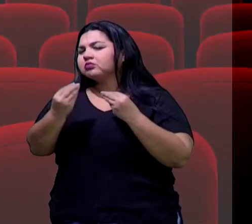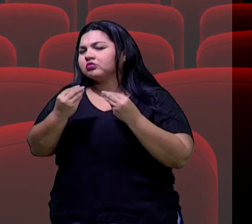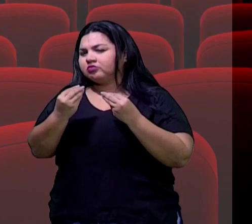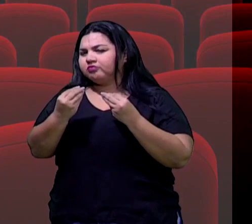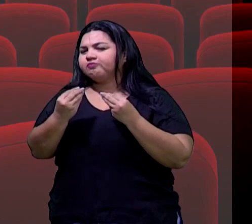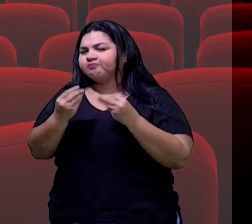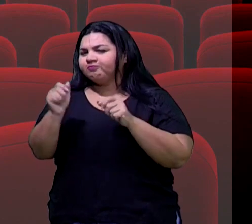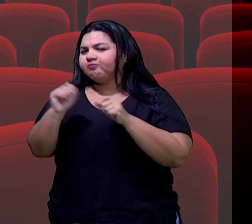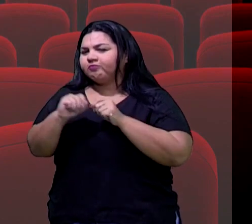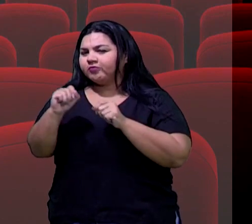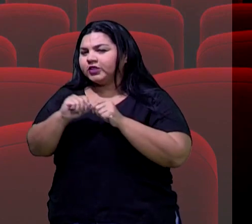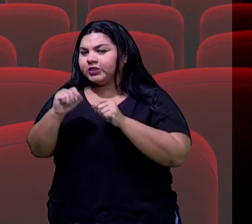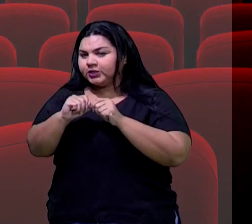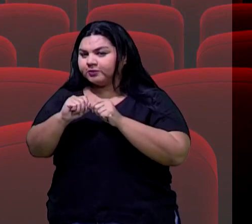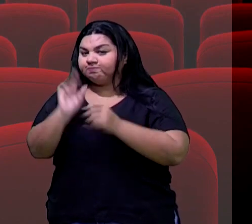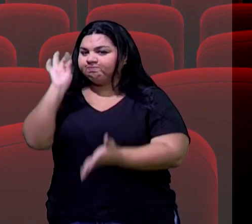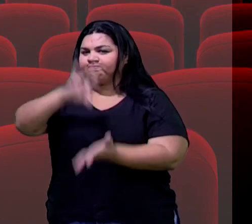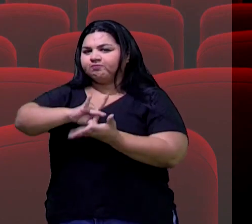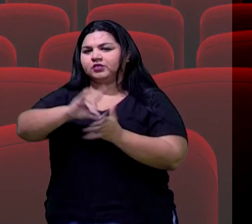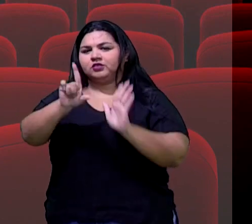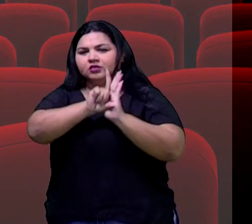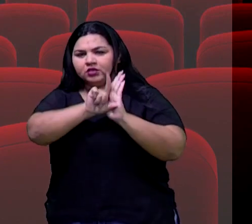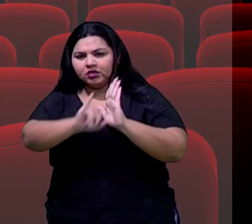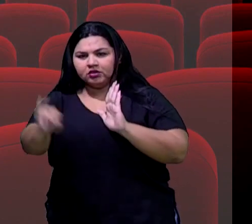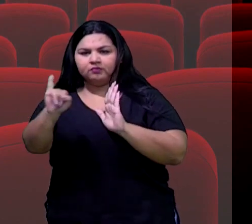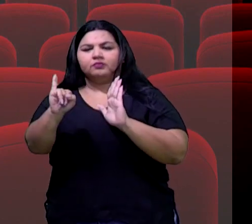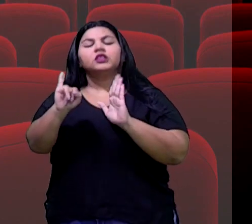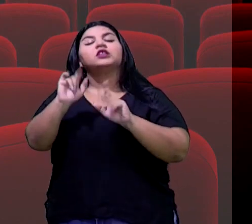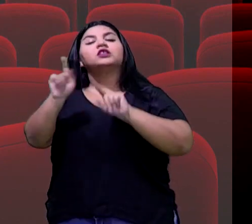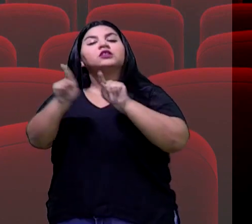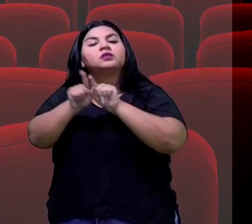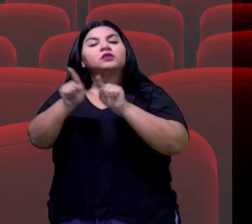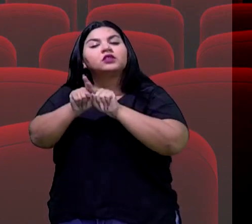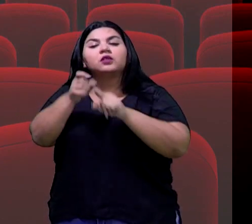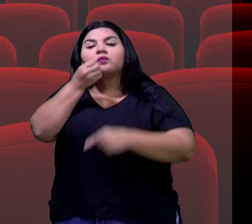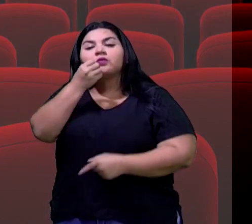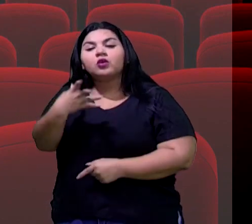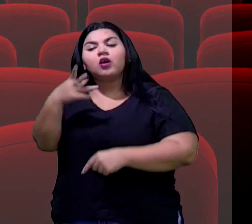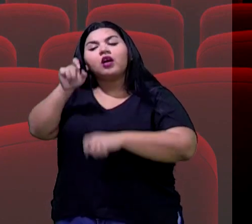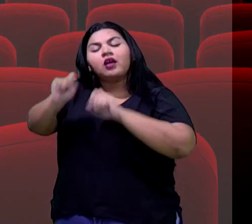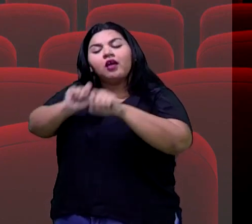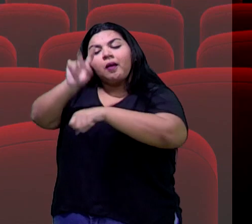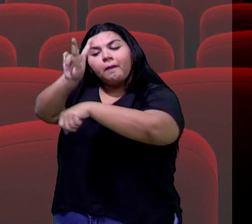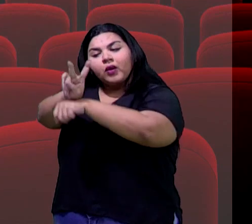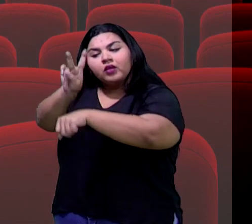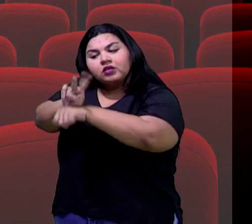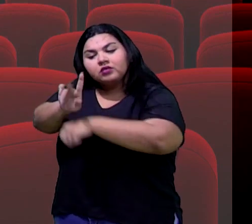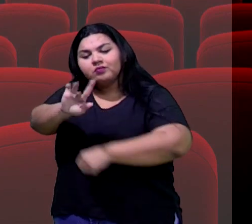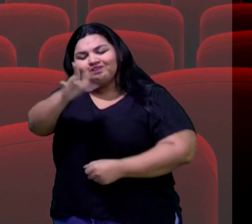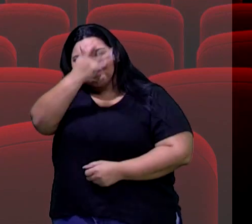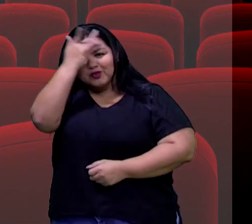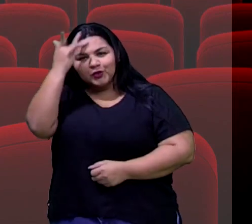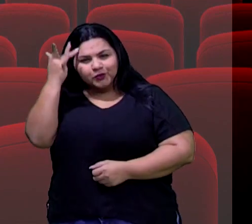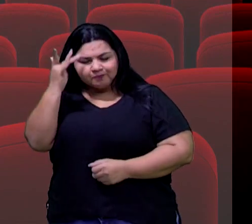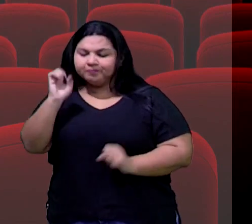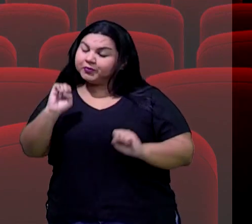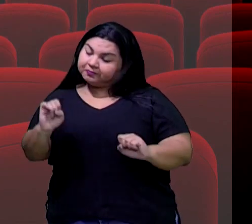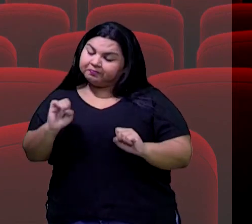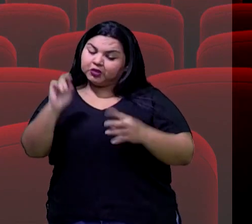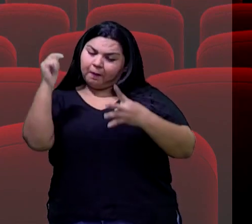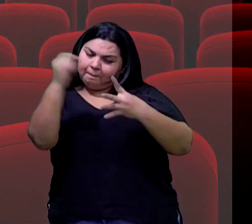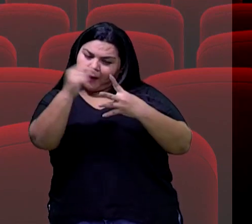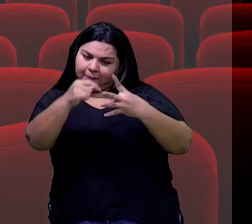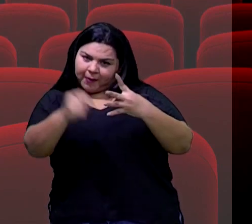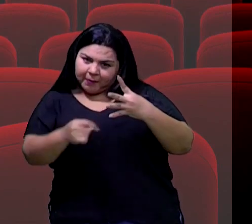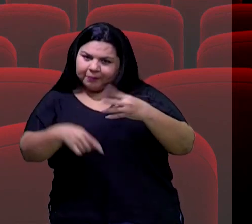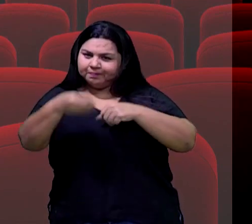legais e isso serve, gente, pra proteger quem está fazendo aí o bom uso daqueles que não estão fazendo, tá bom? Recado dado,